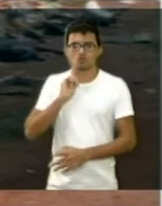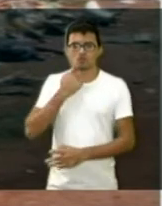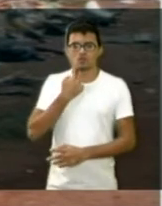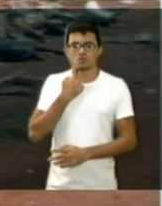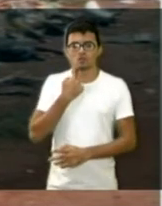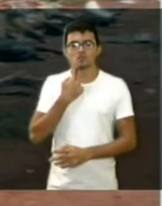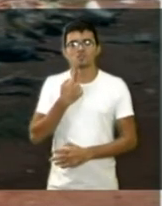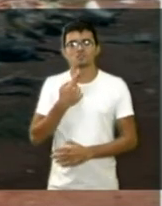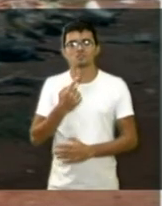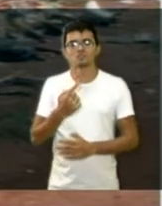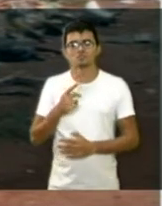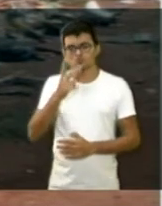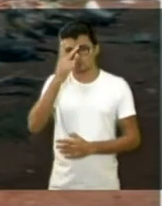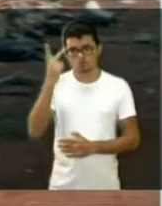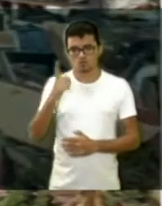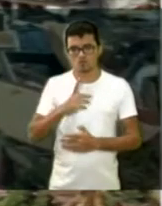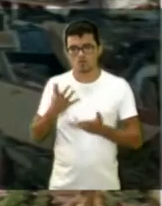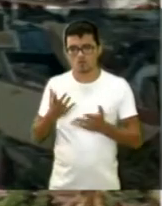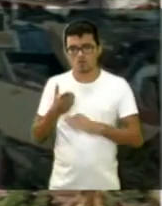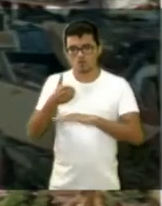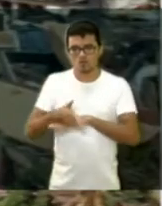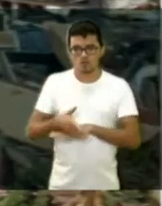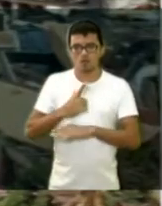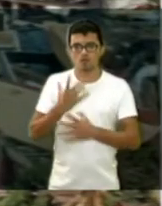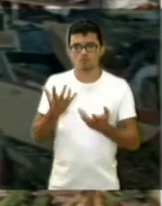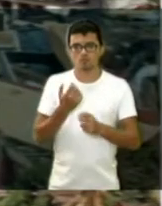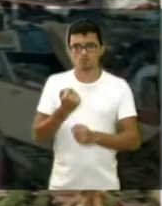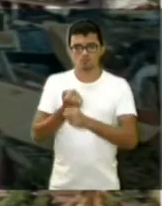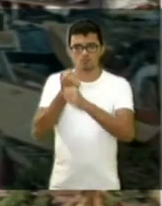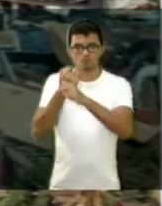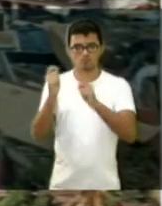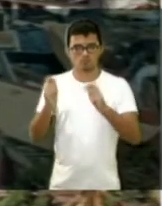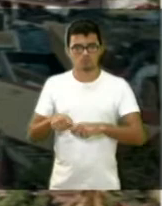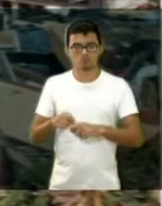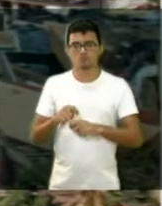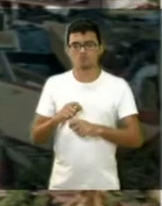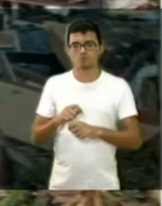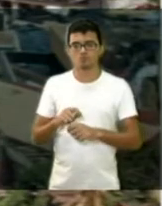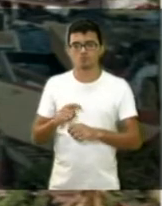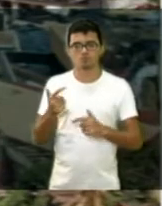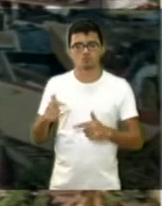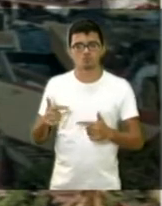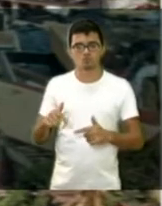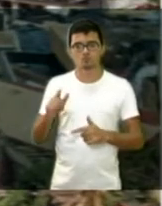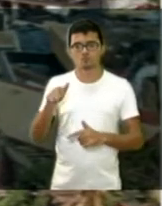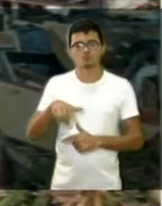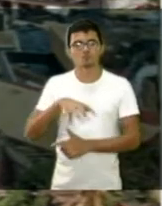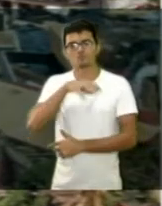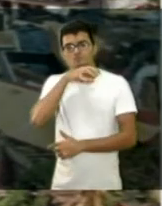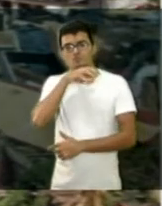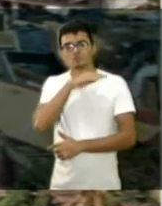O pessoal quer entrar, quer construir, não tem condições, ninguém vai lá, animal morto,